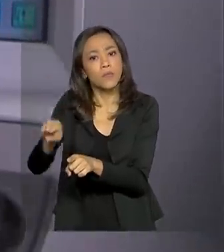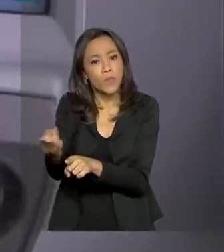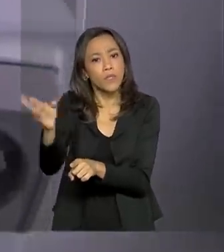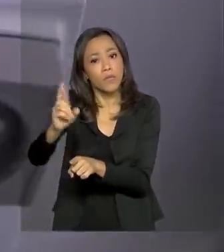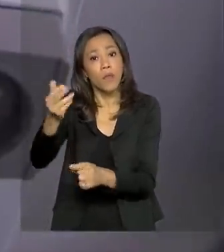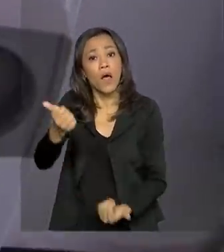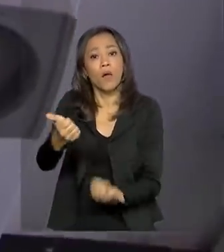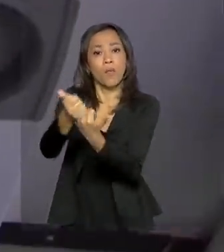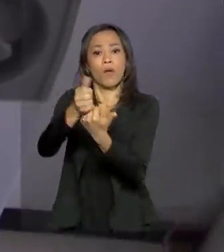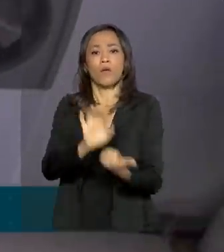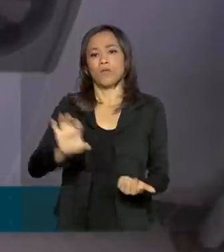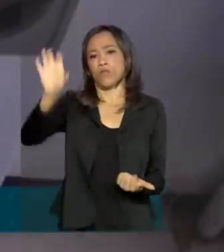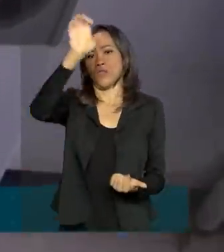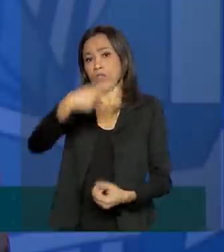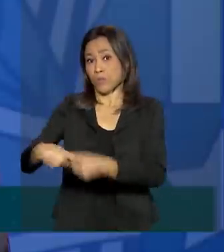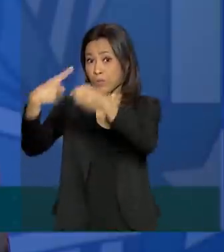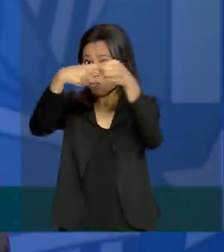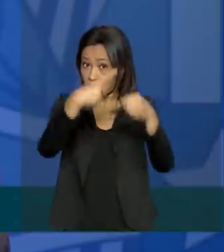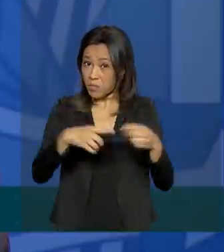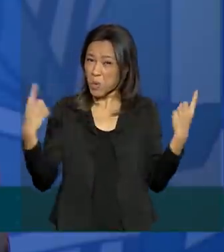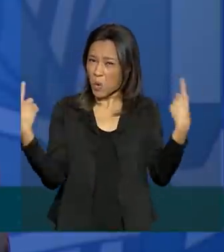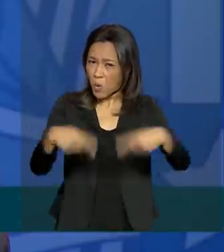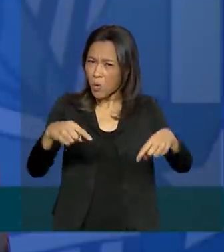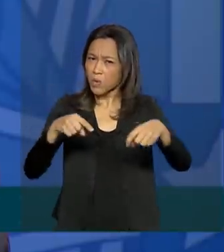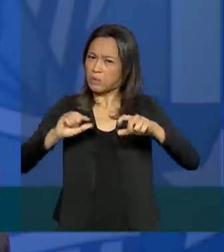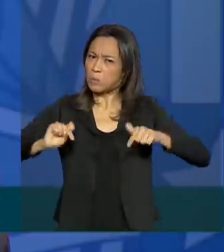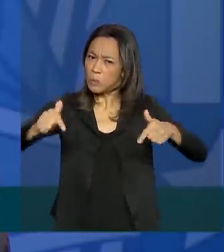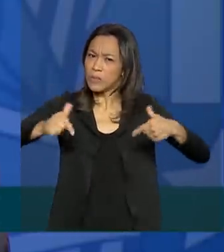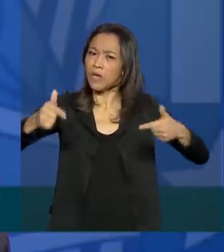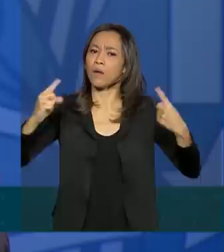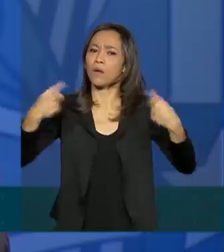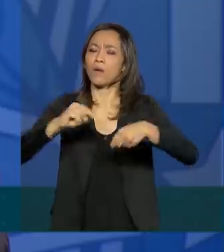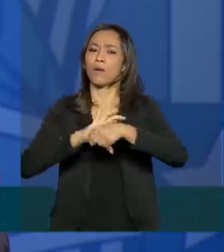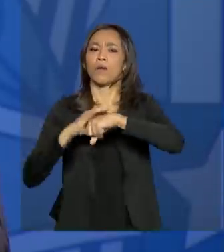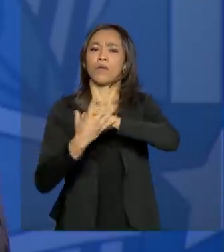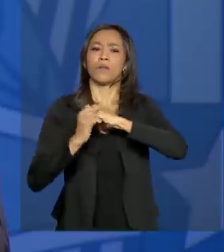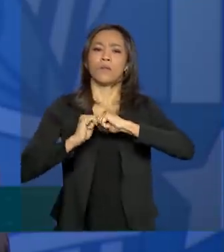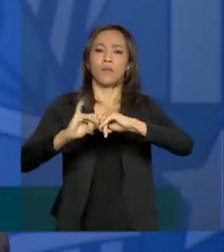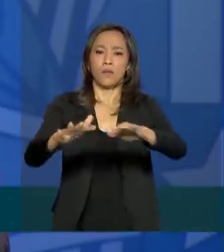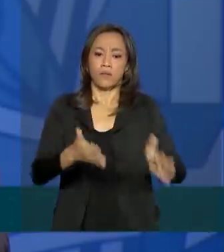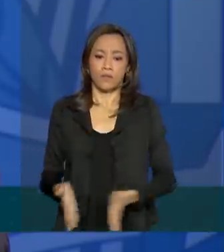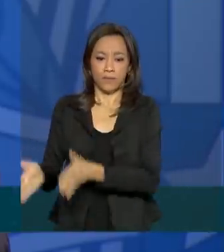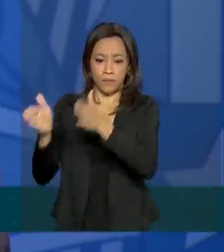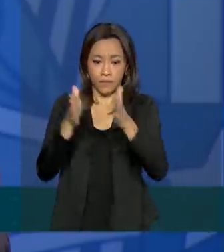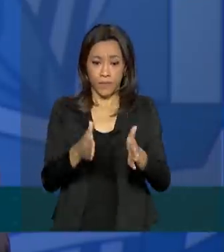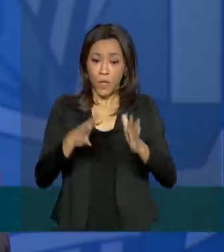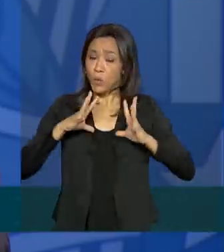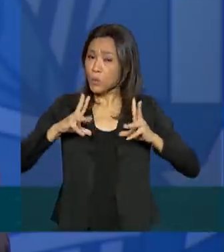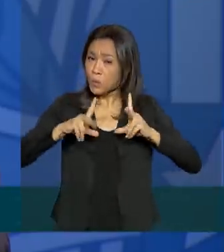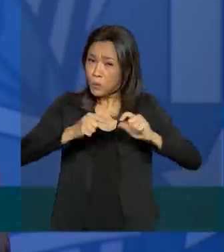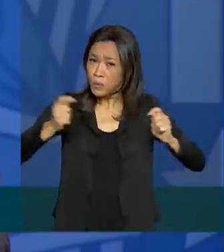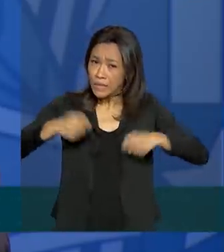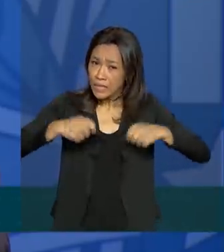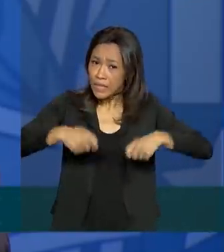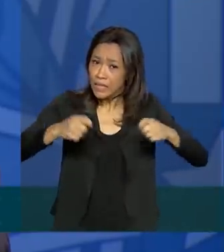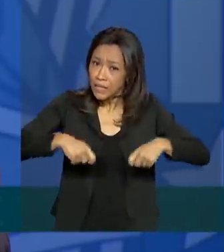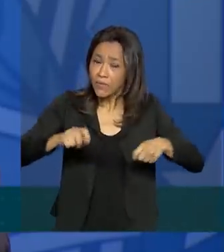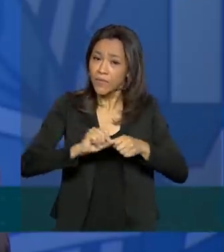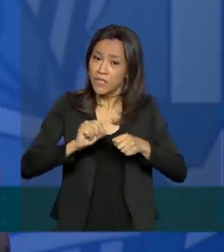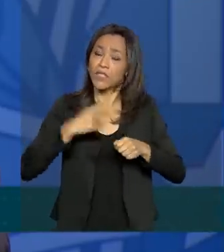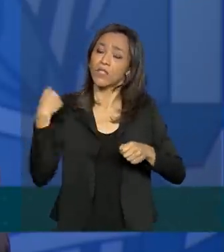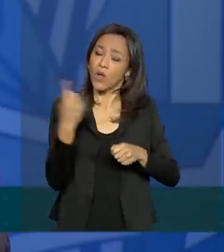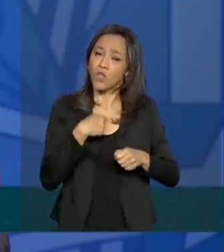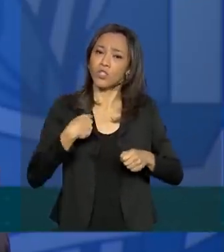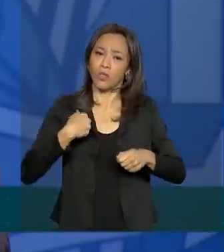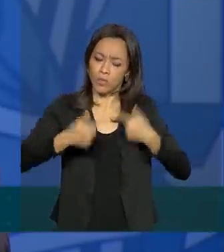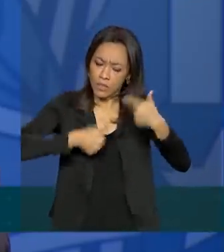municípios no combate à doença. Tudo que nos é possível fazer para ajudar, nós estamos fazendo. Lembrando que toda essa